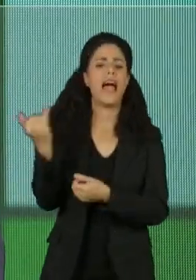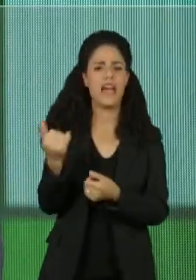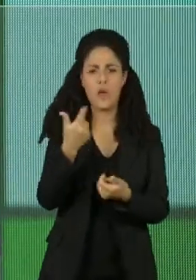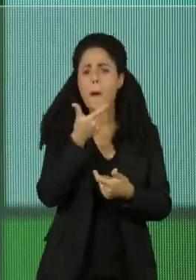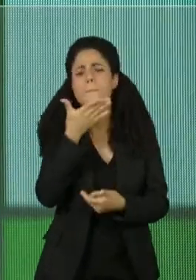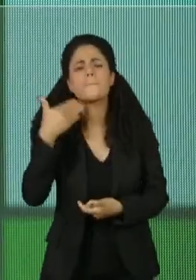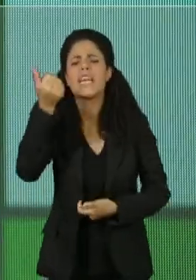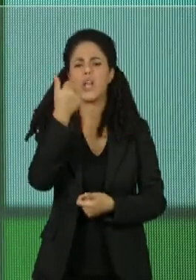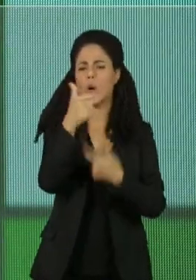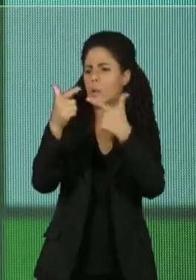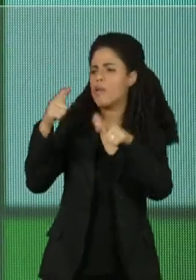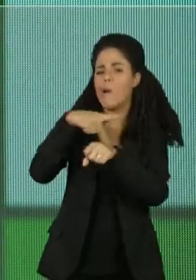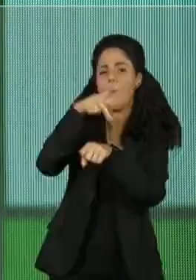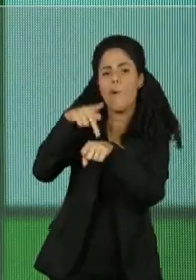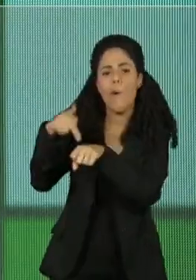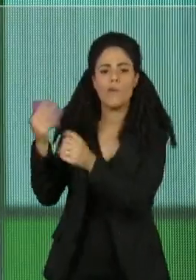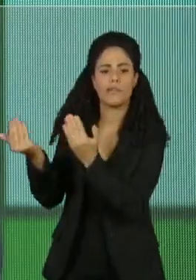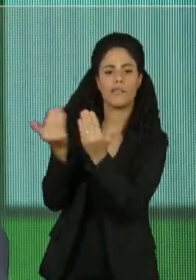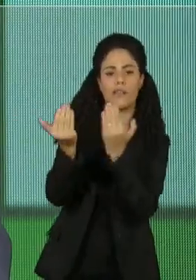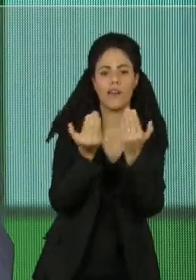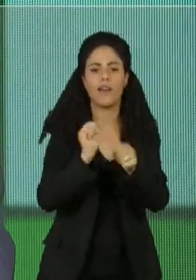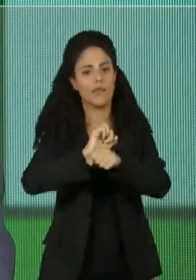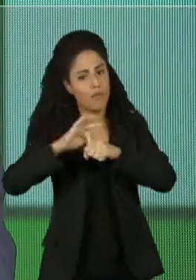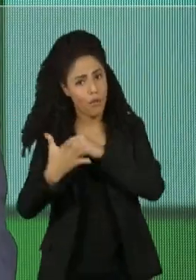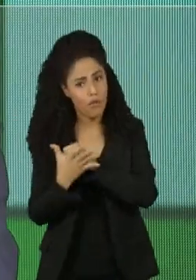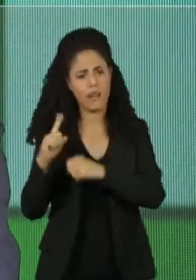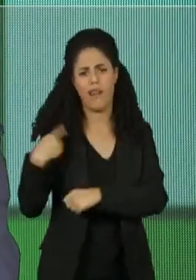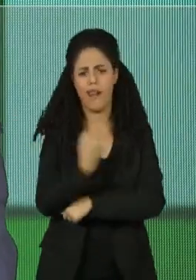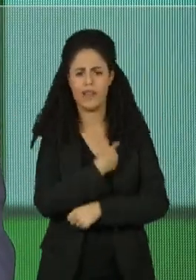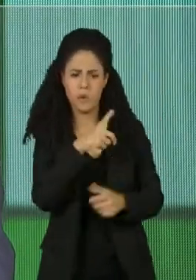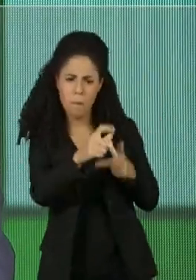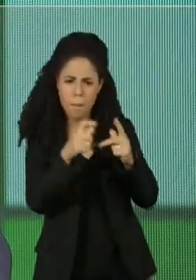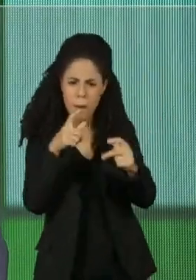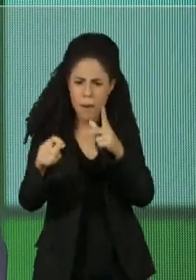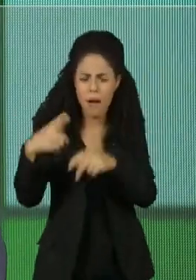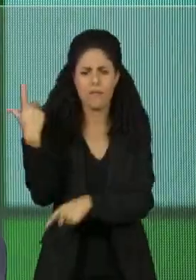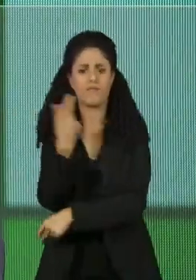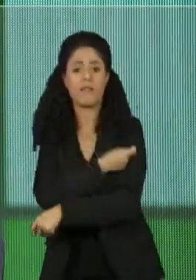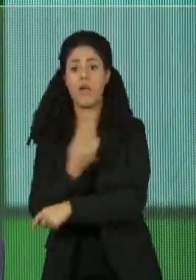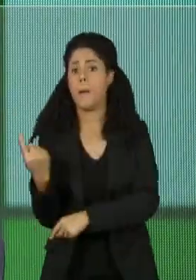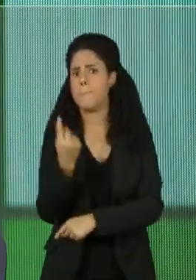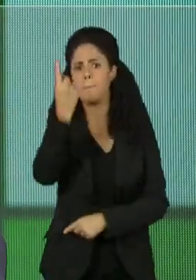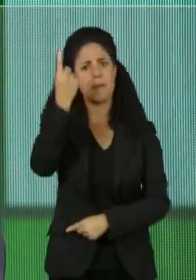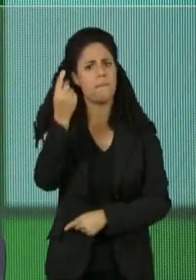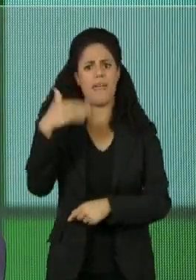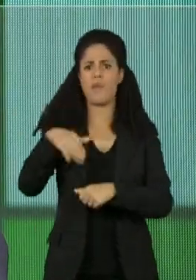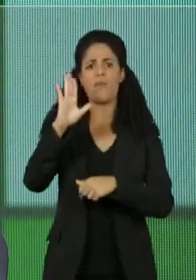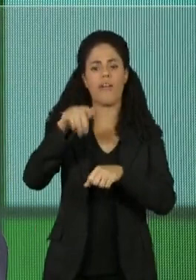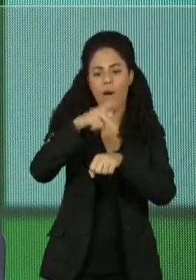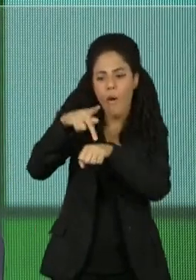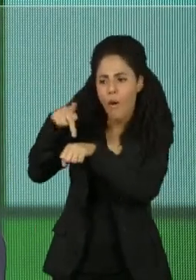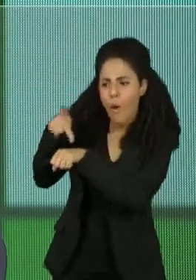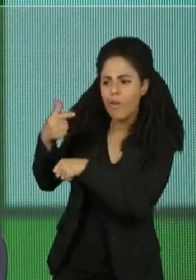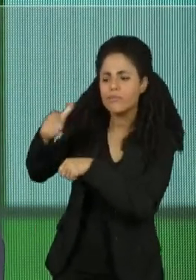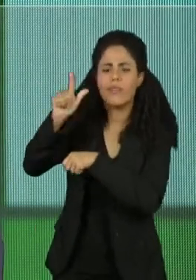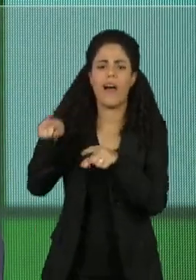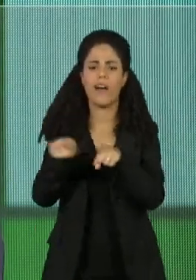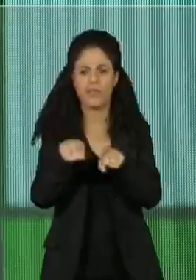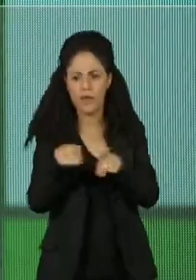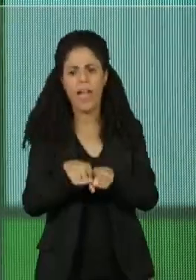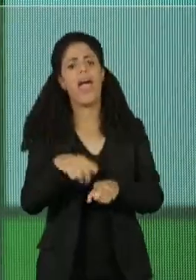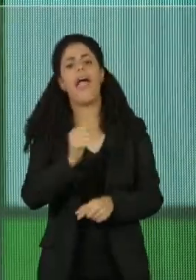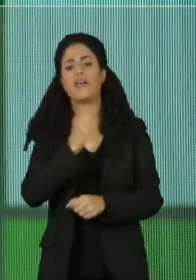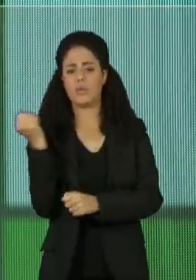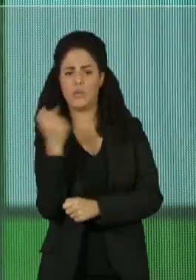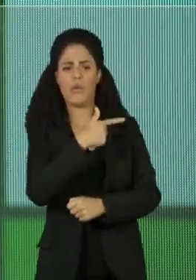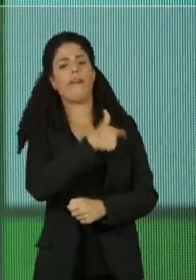outros países com relação à questão da Covid. Nós vacinamos primeiro do que vários países desenvolvidos, primeiro que Japão, primeiro